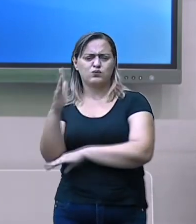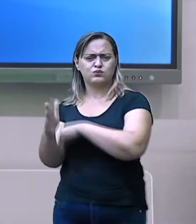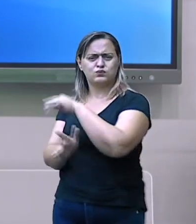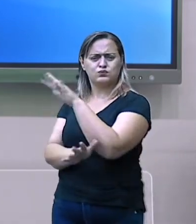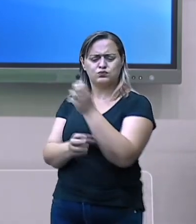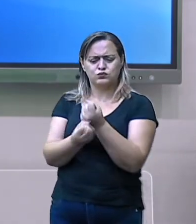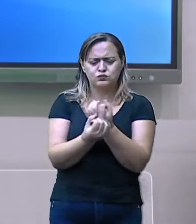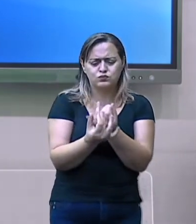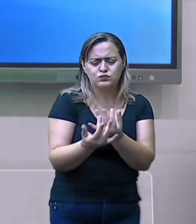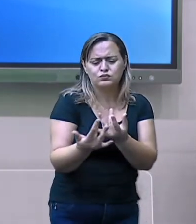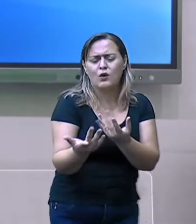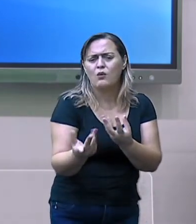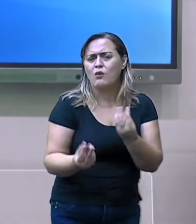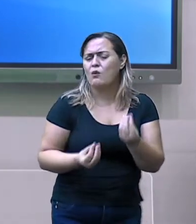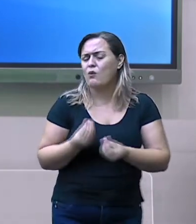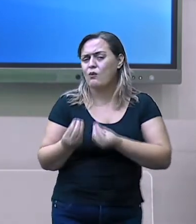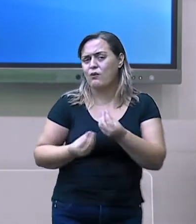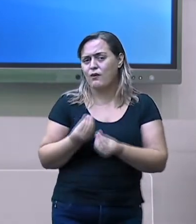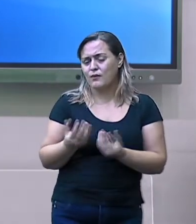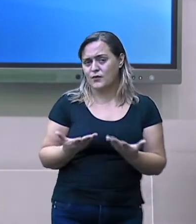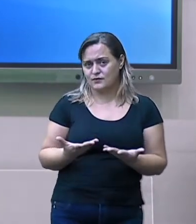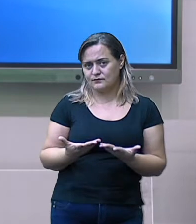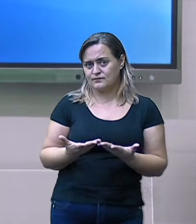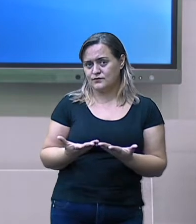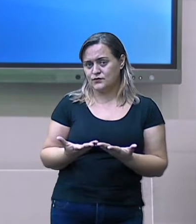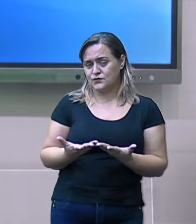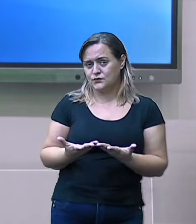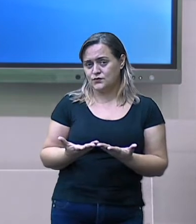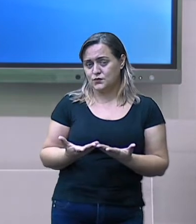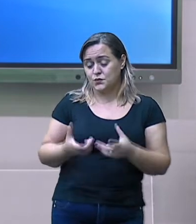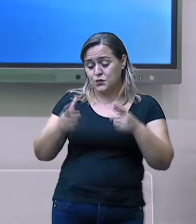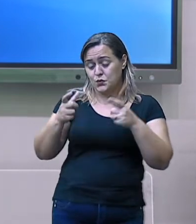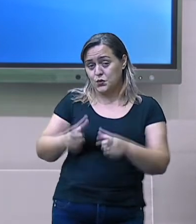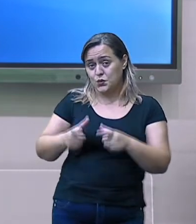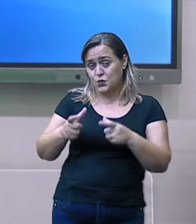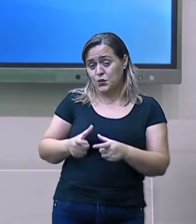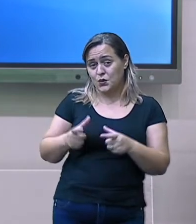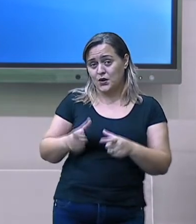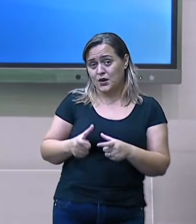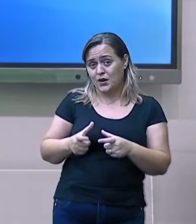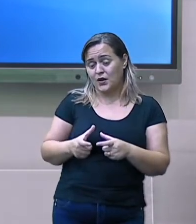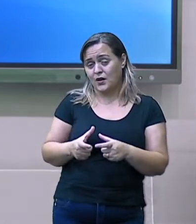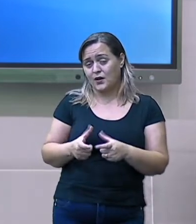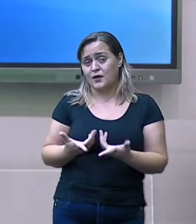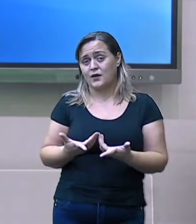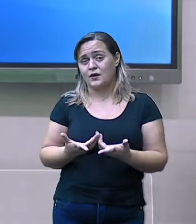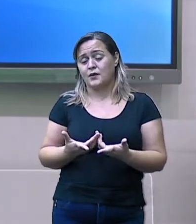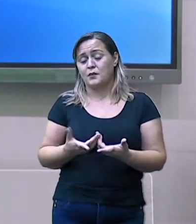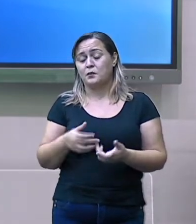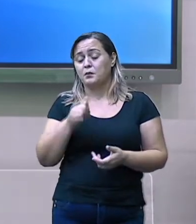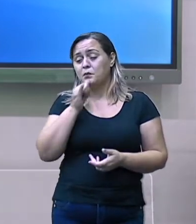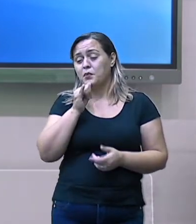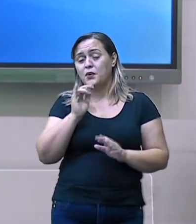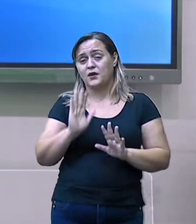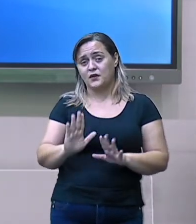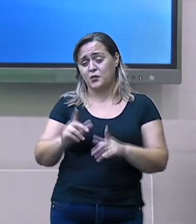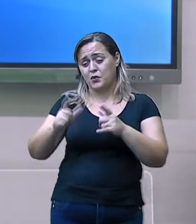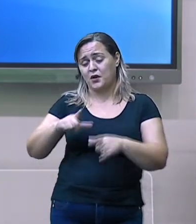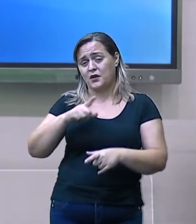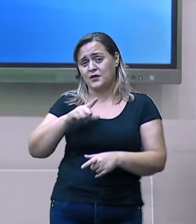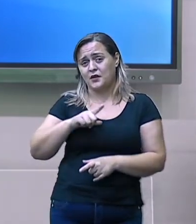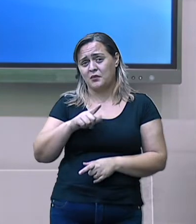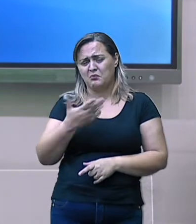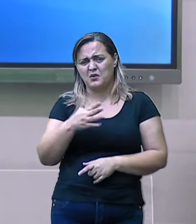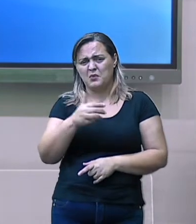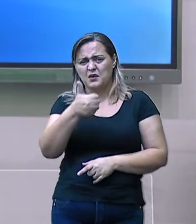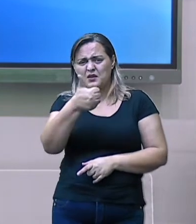vegetação que vai resistir a um lugar que tem mais ou menos dez meses do ano? Gelo